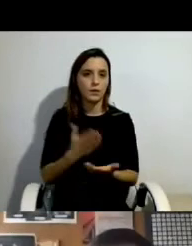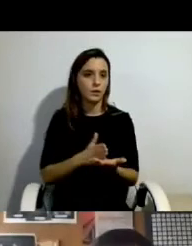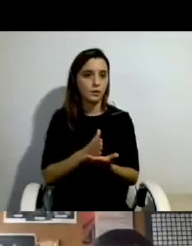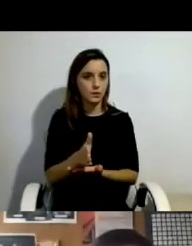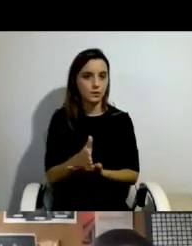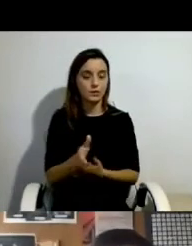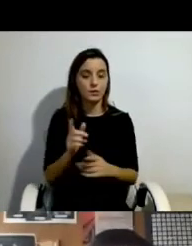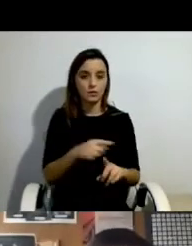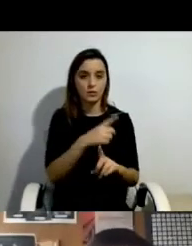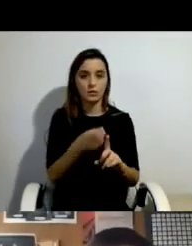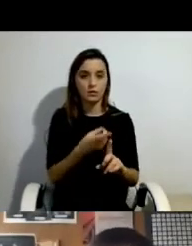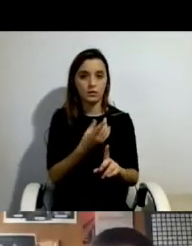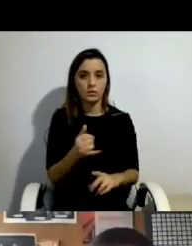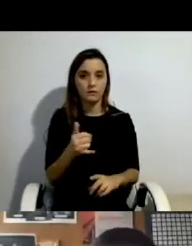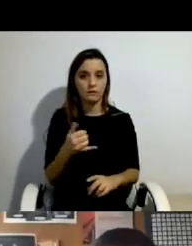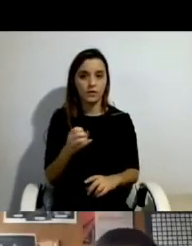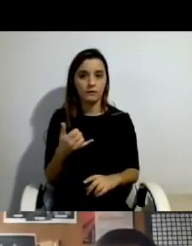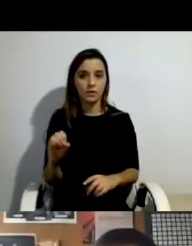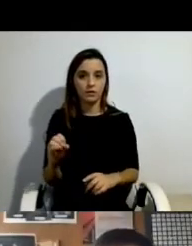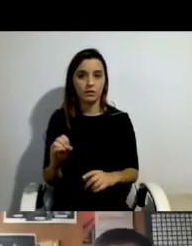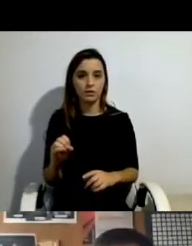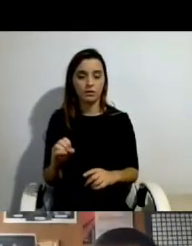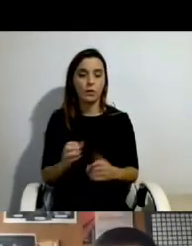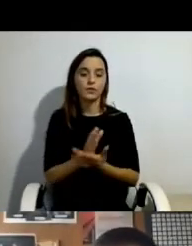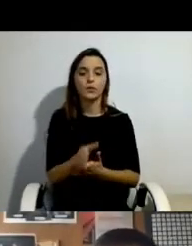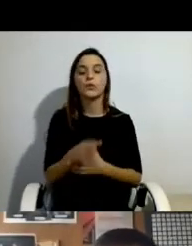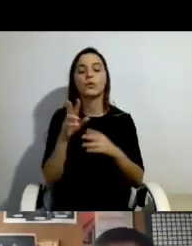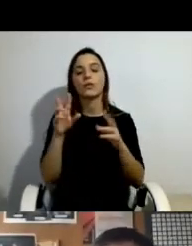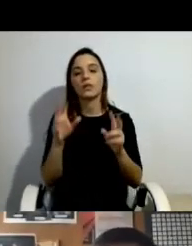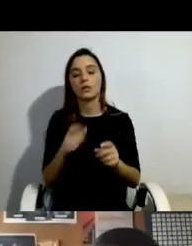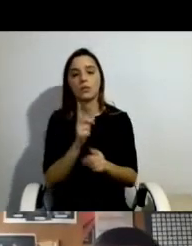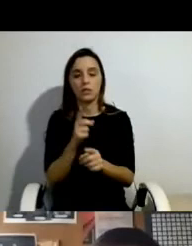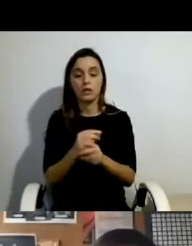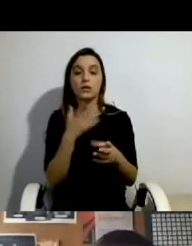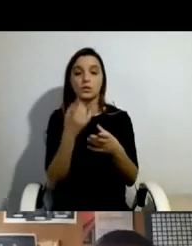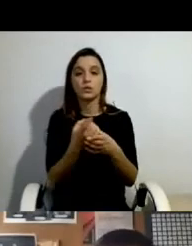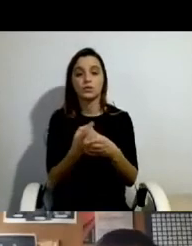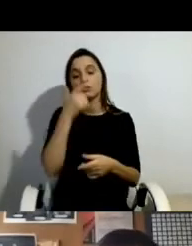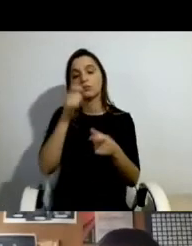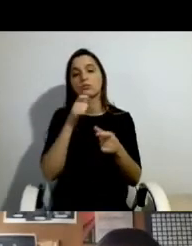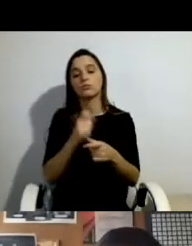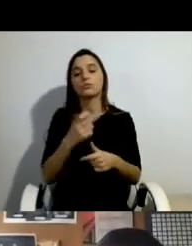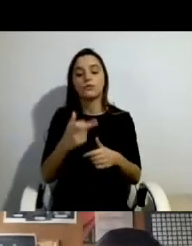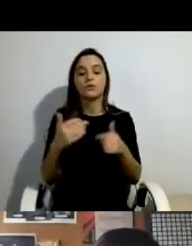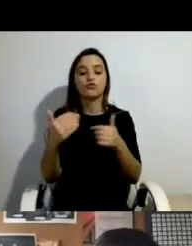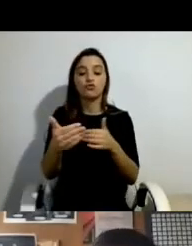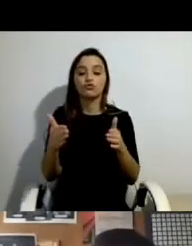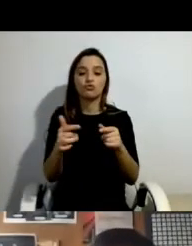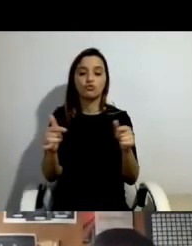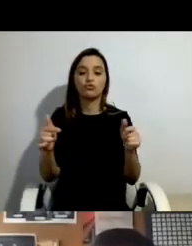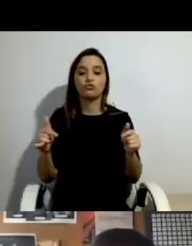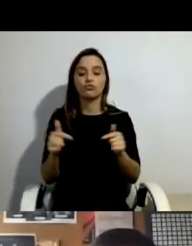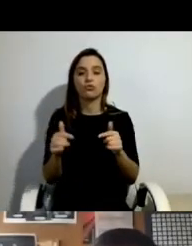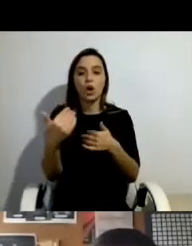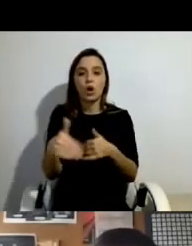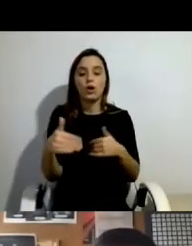2020 uma questão de isolamento, não é? Portanto, as continuam confinadas a um espaço muito limitado e esta